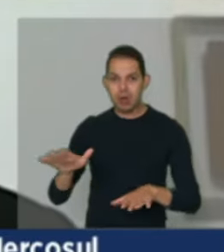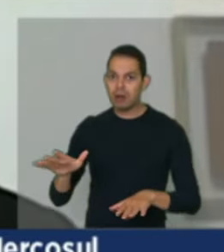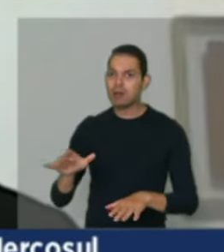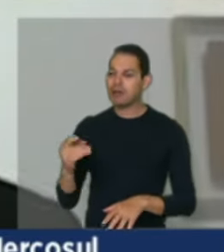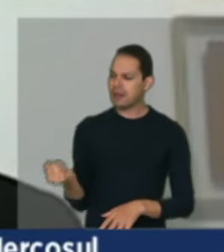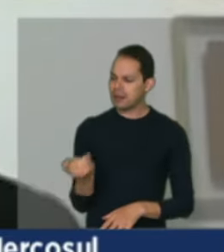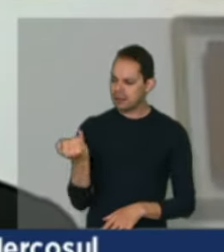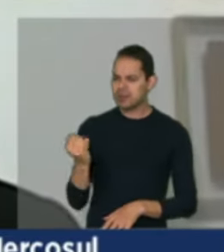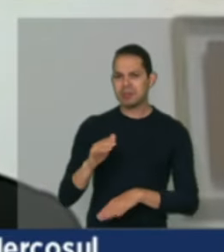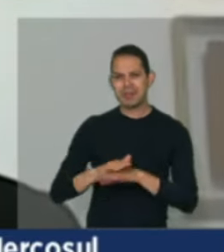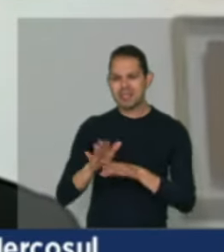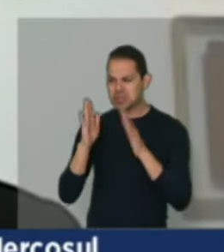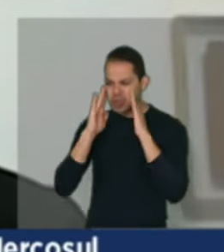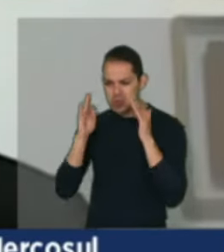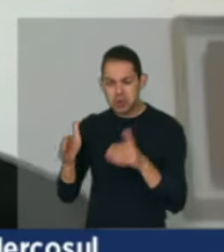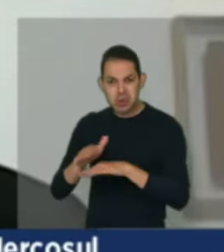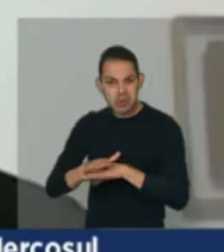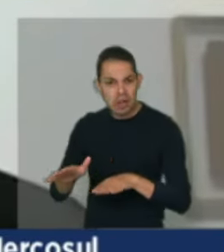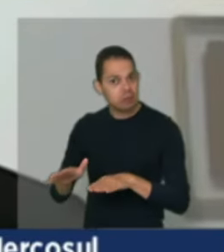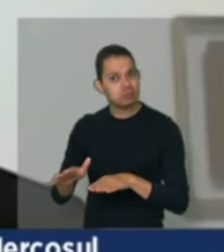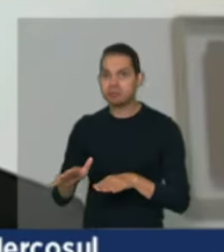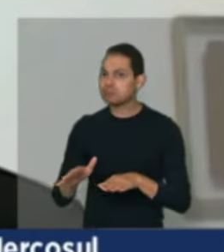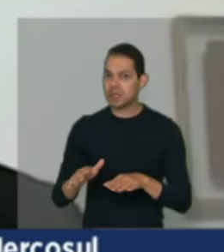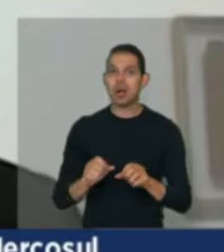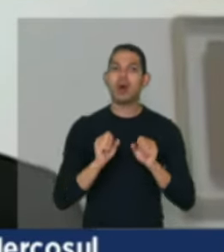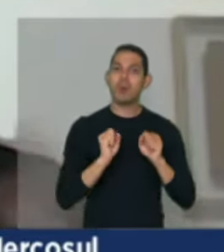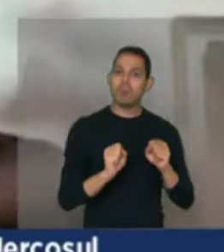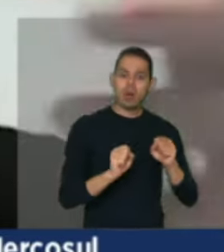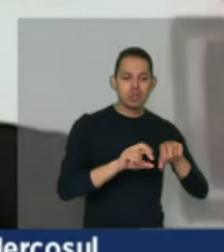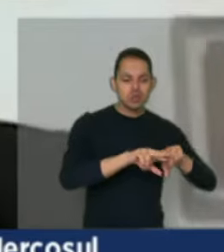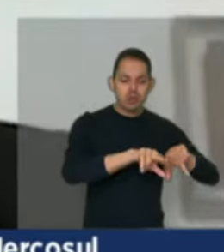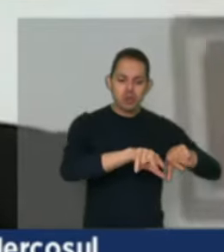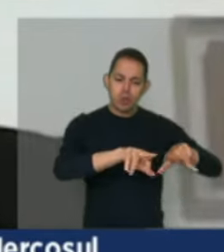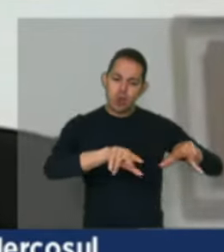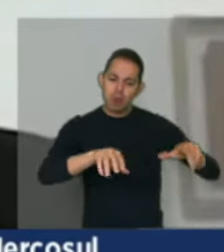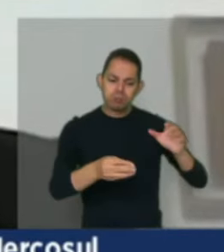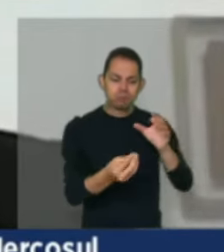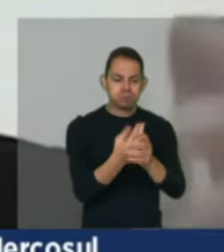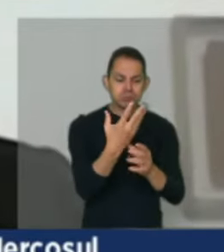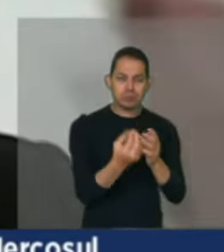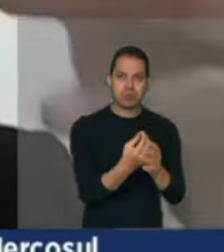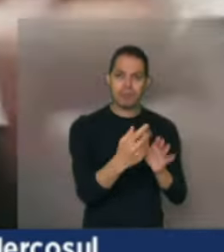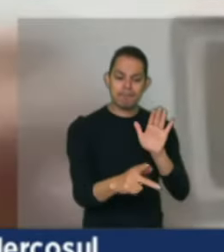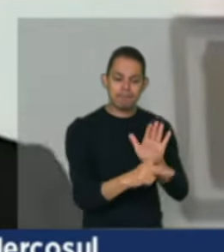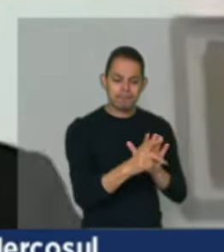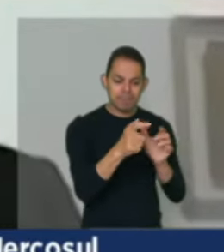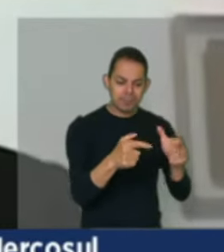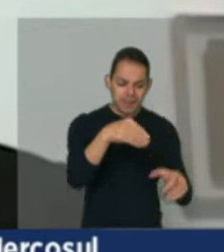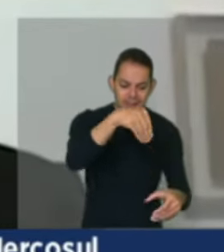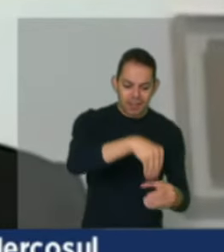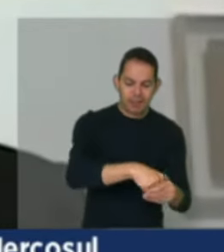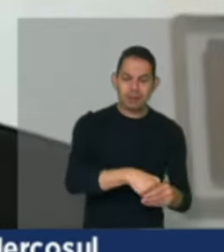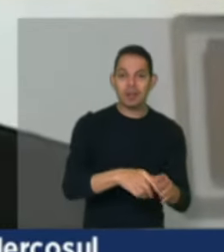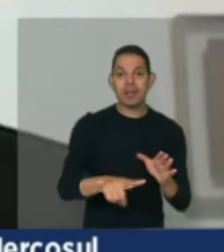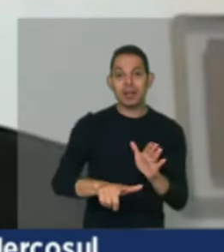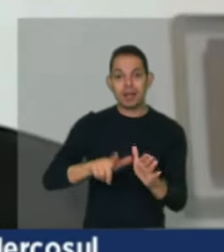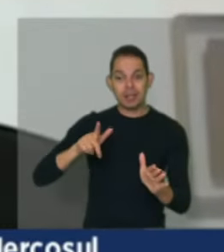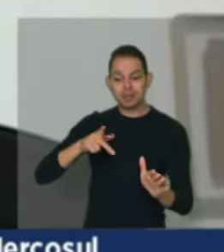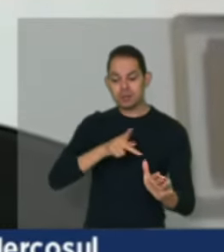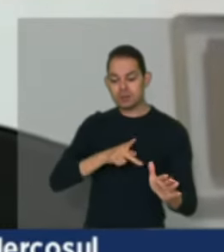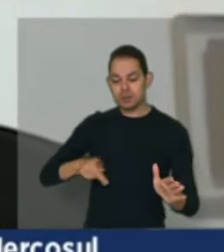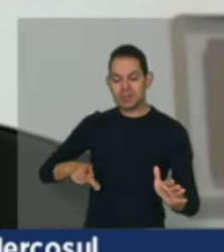para nós comermos o nosso produto regional, como bem nos disse o presidente